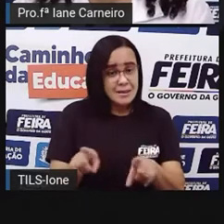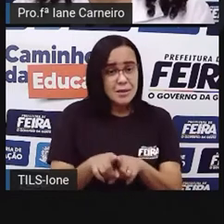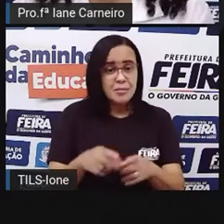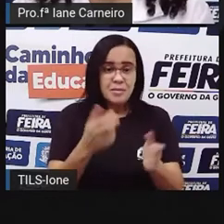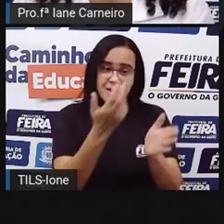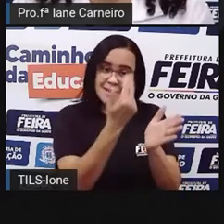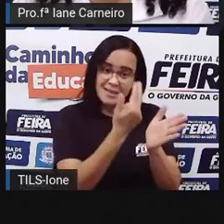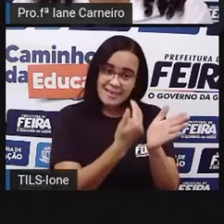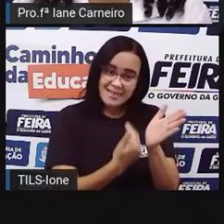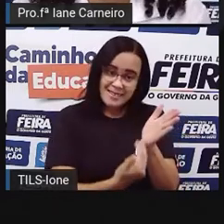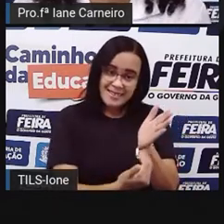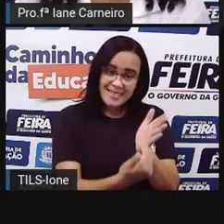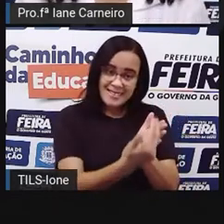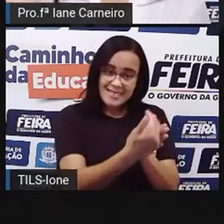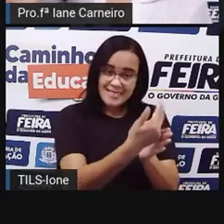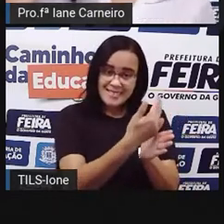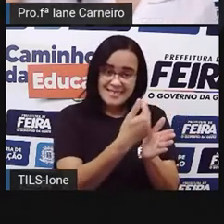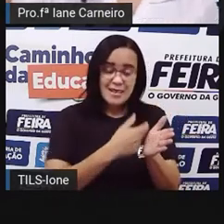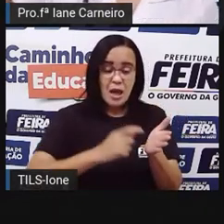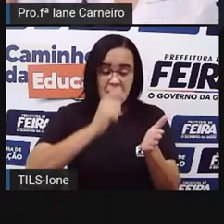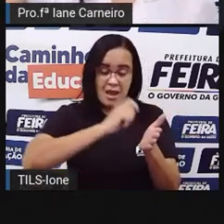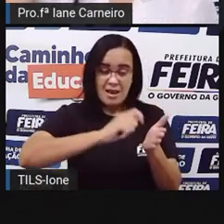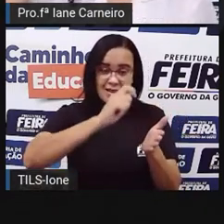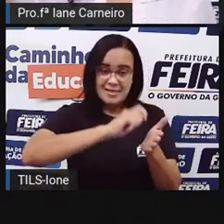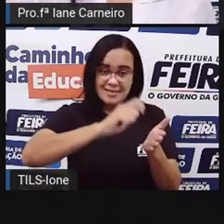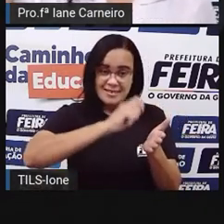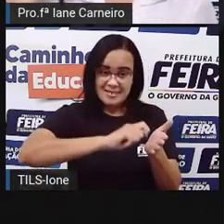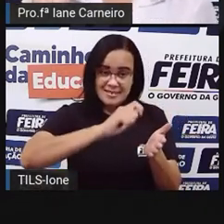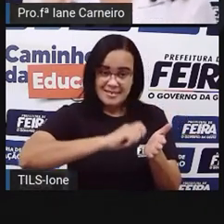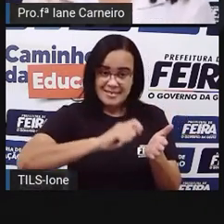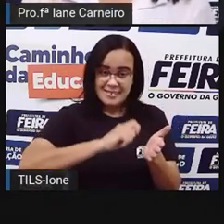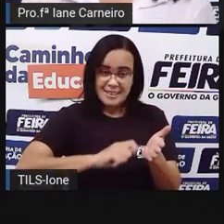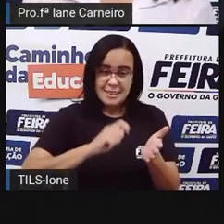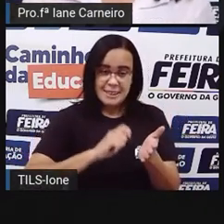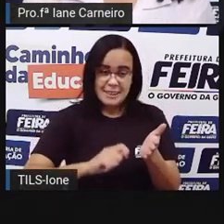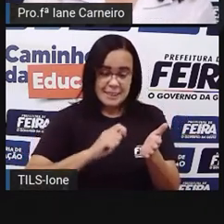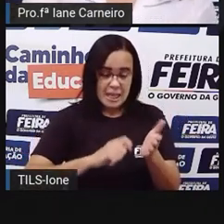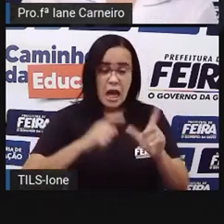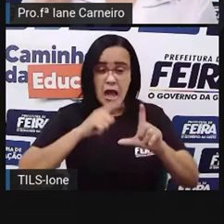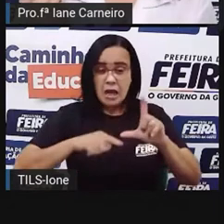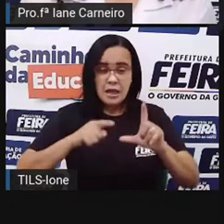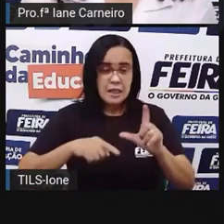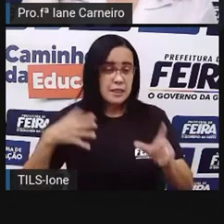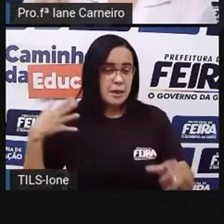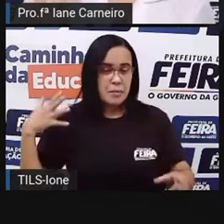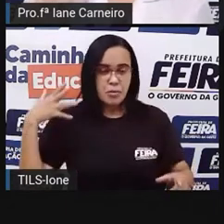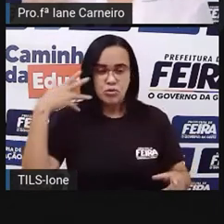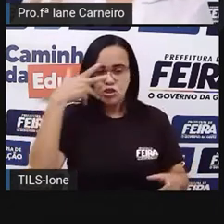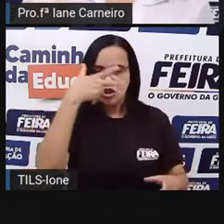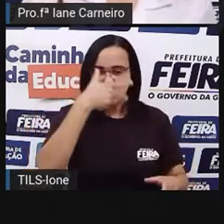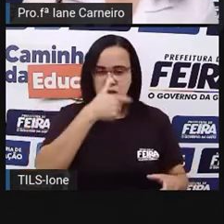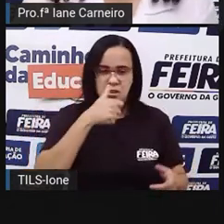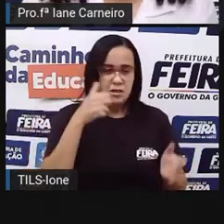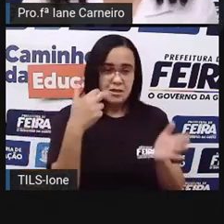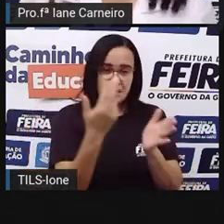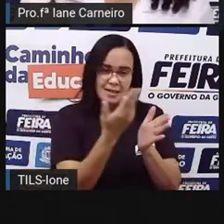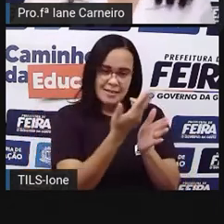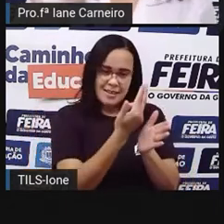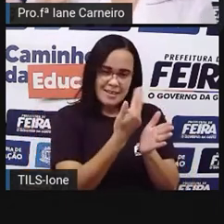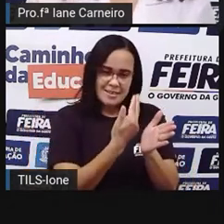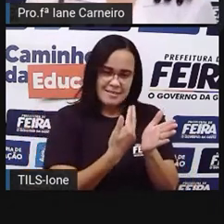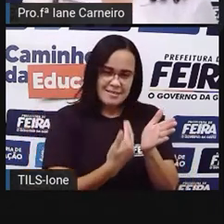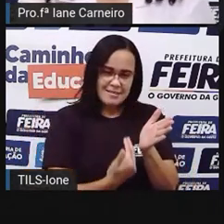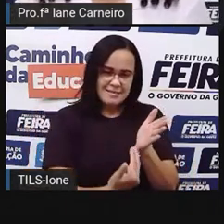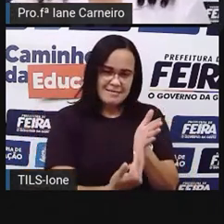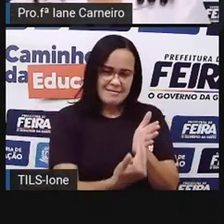a Pró colocou esse exemplo, Como a letra era toda bem desenhada, né? E era um trabalho, até